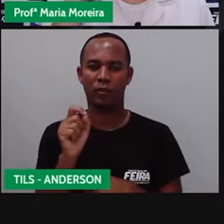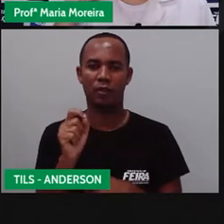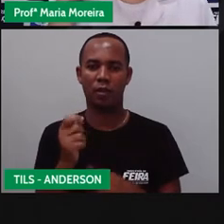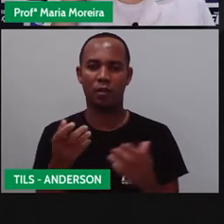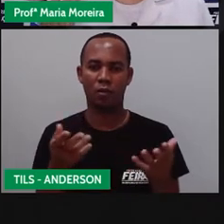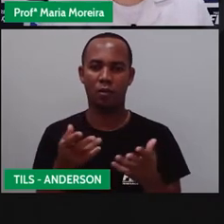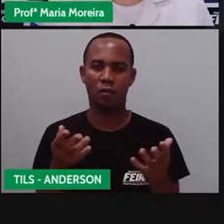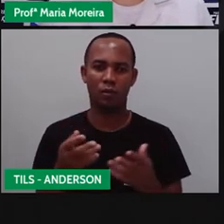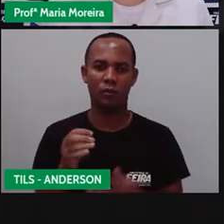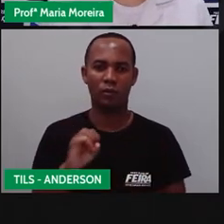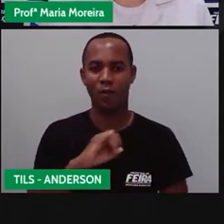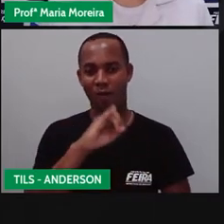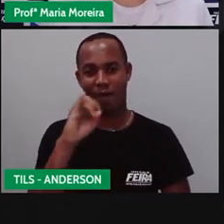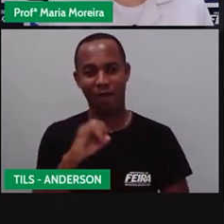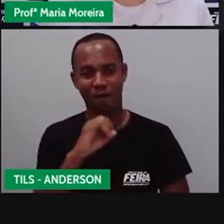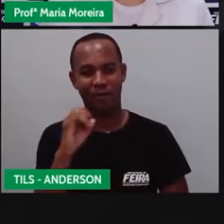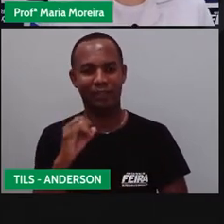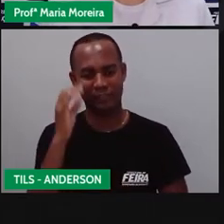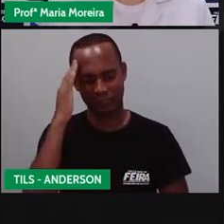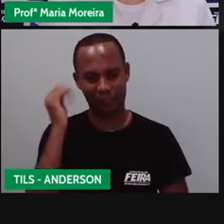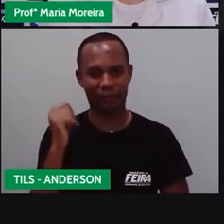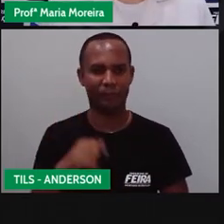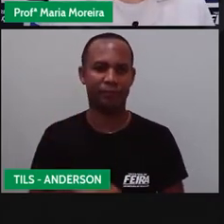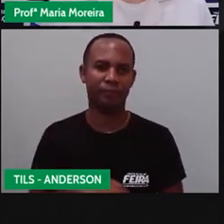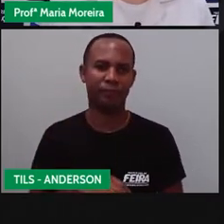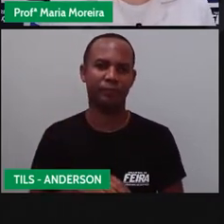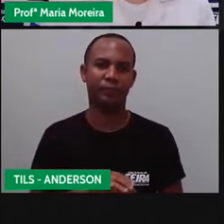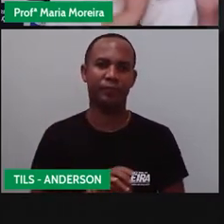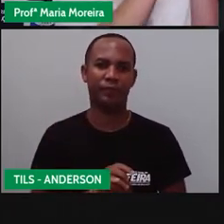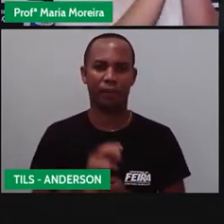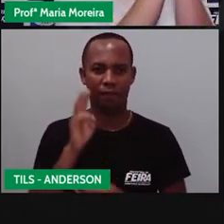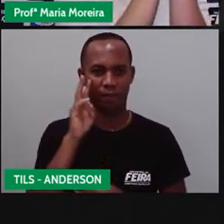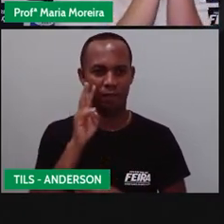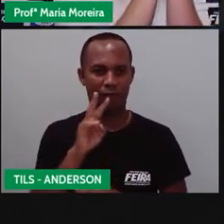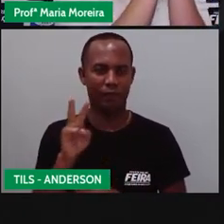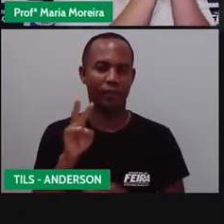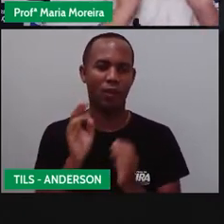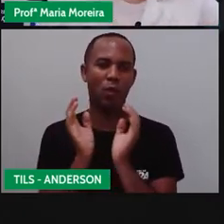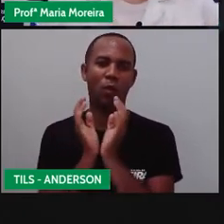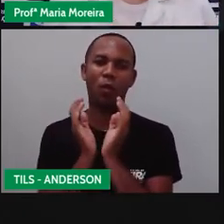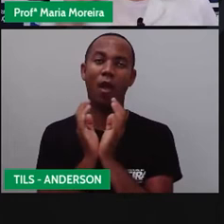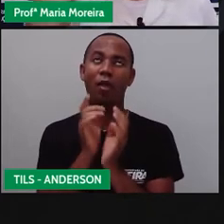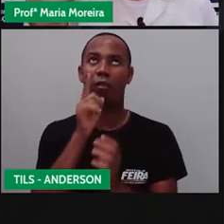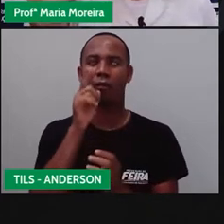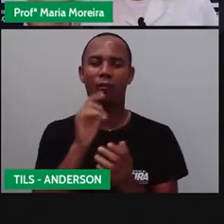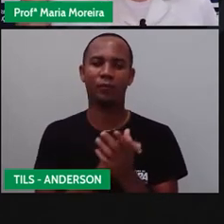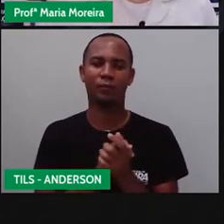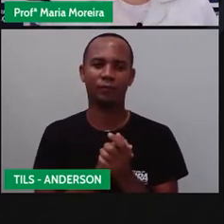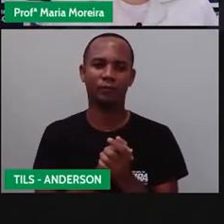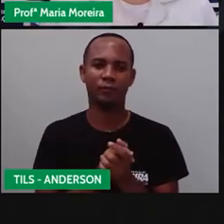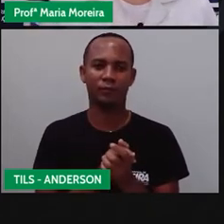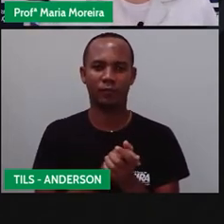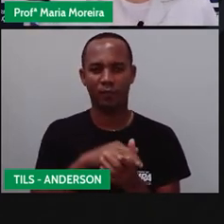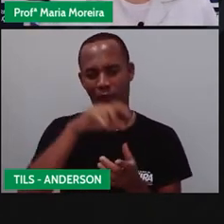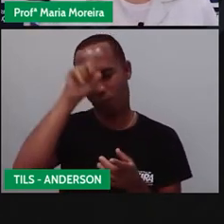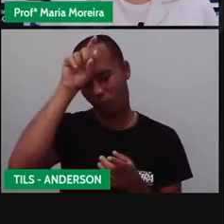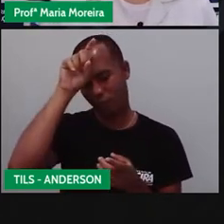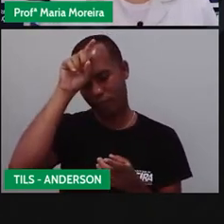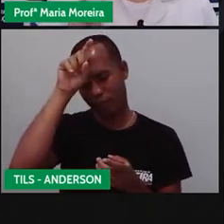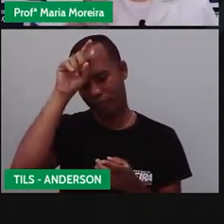se eu vejo alguém fazendo isso, eu já sei do que se trata. Se eu vejo alguém fazendo assim, eu já sei que é o tom, e já sei que assim é